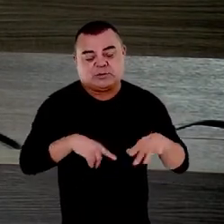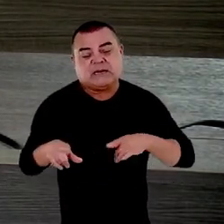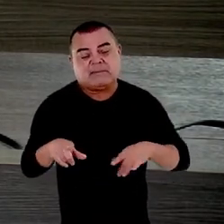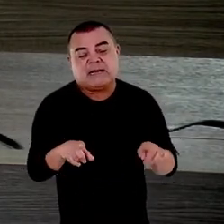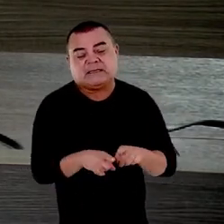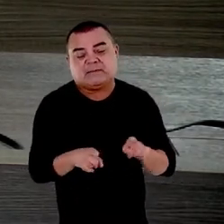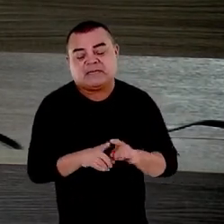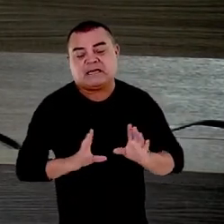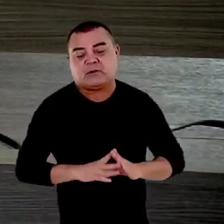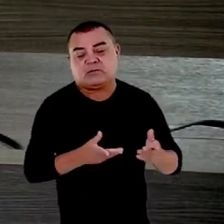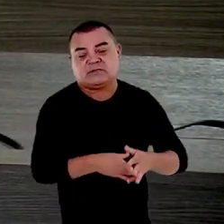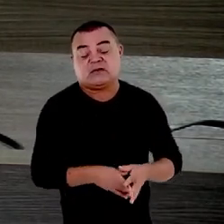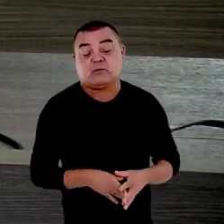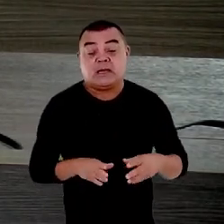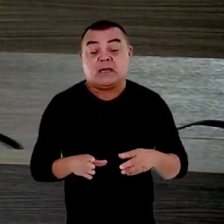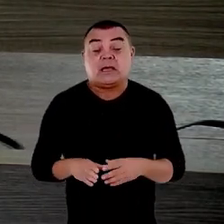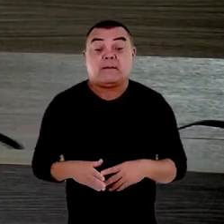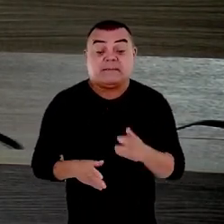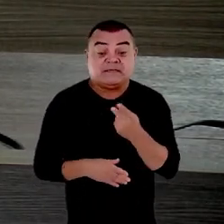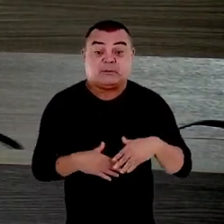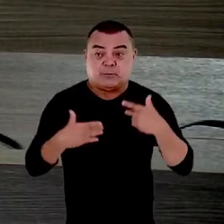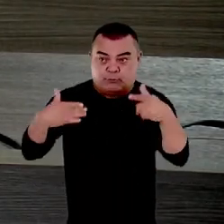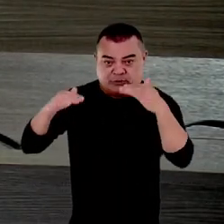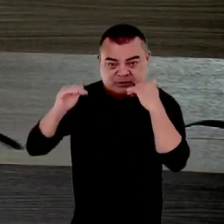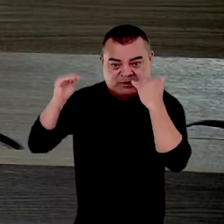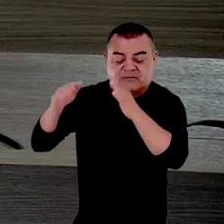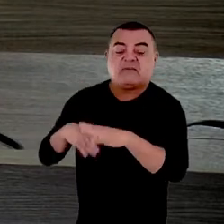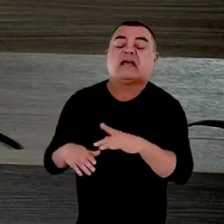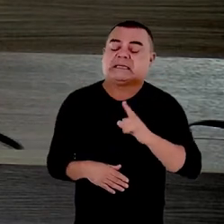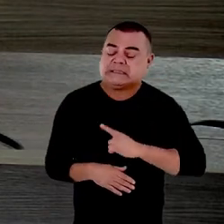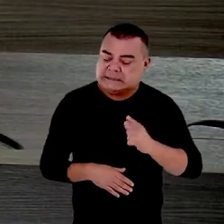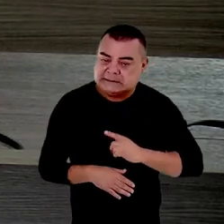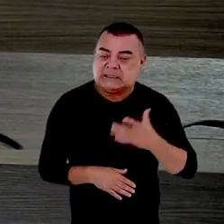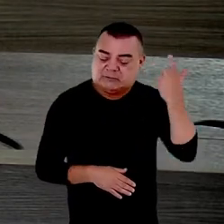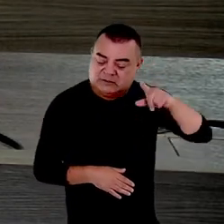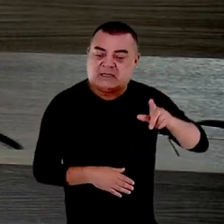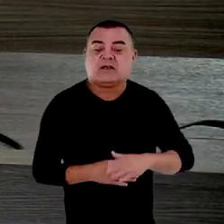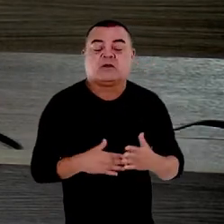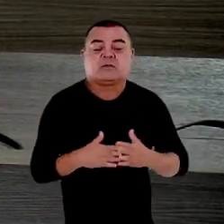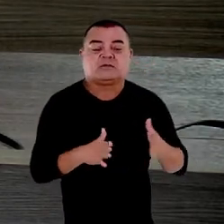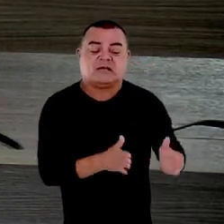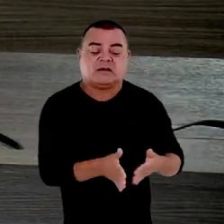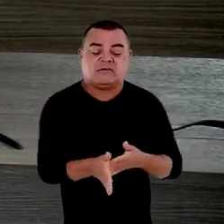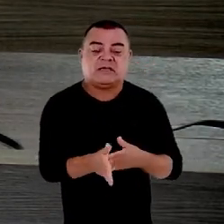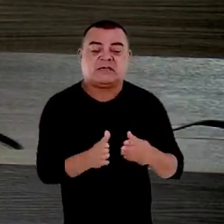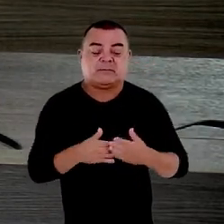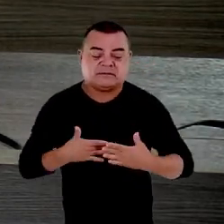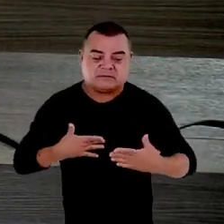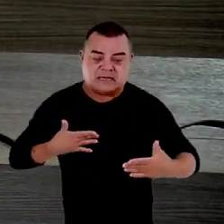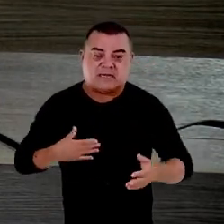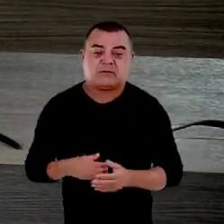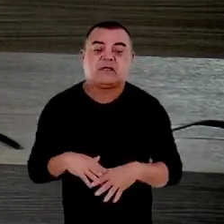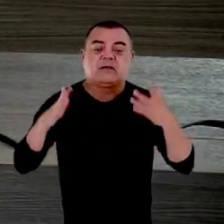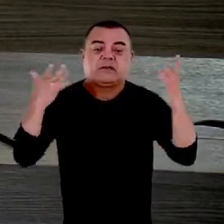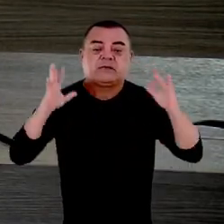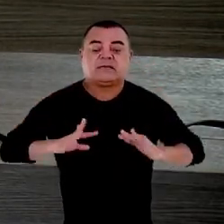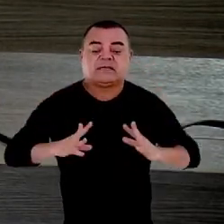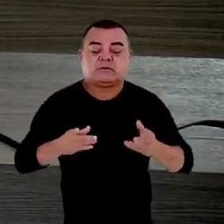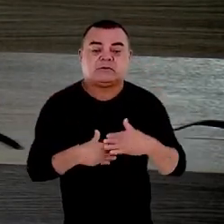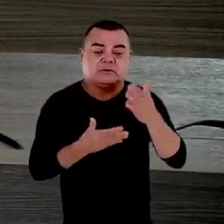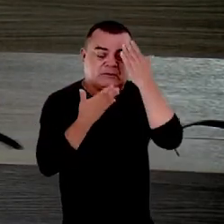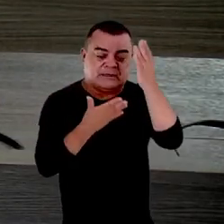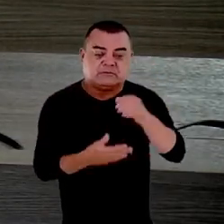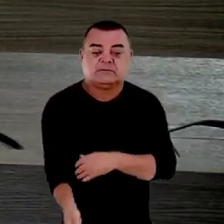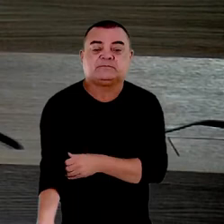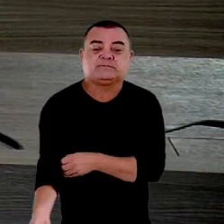a comissão presidida por vossa excelência vai alcançar esse desadelato como já vem caminhando a passos largos parabéns a todos os envolvidos obrigado